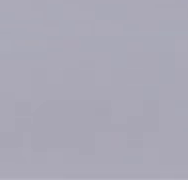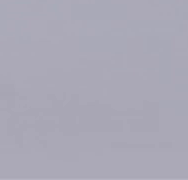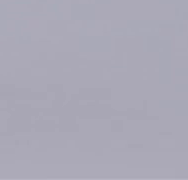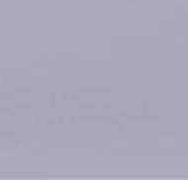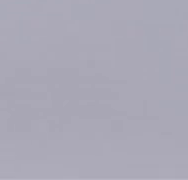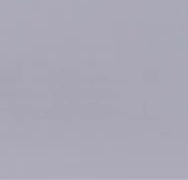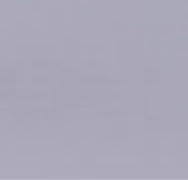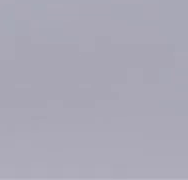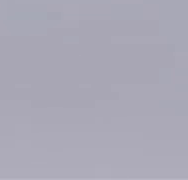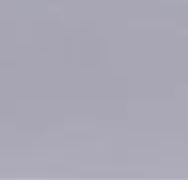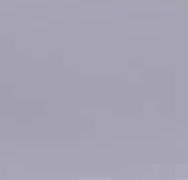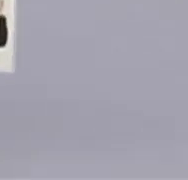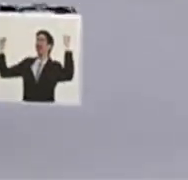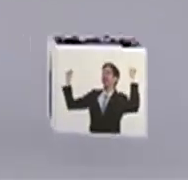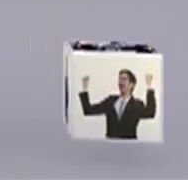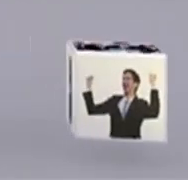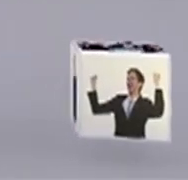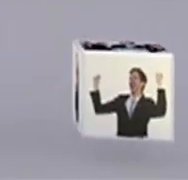Tchau,